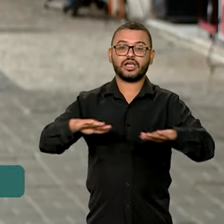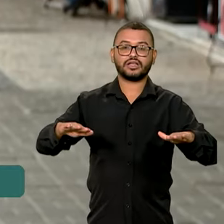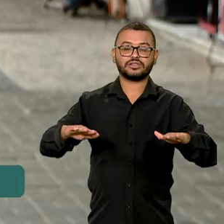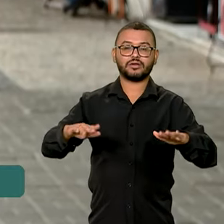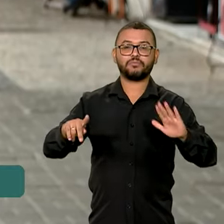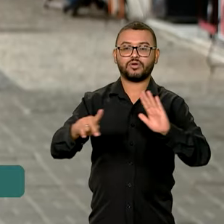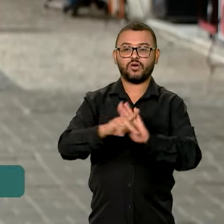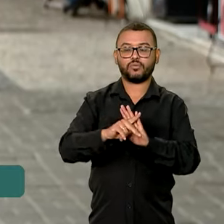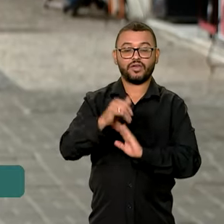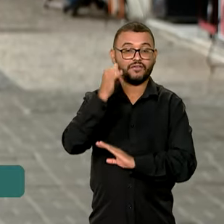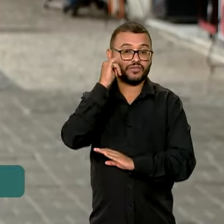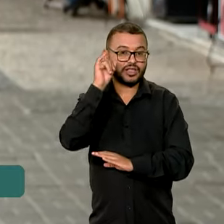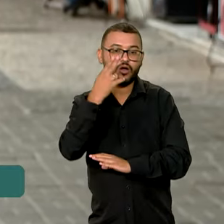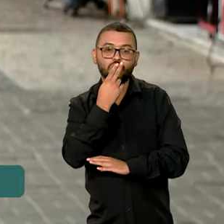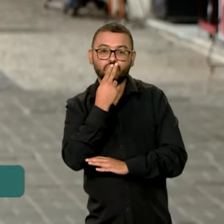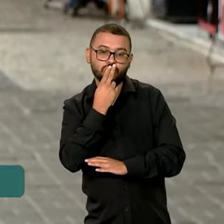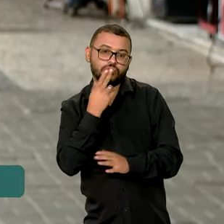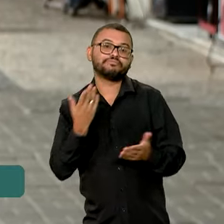indústria do tabaco.